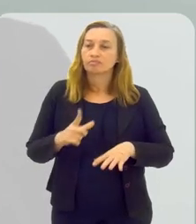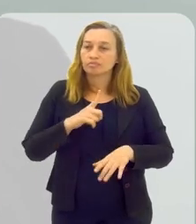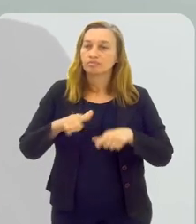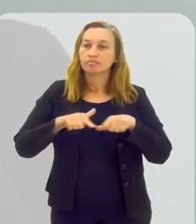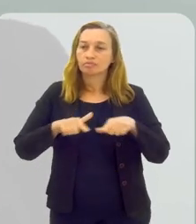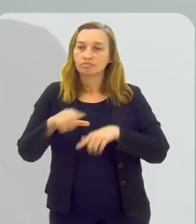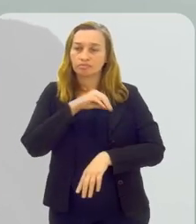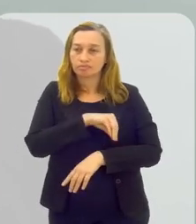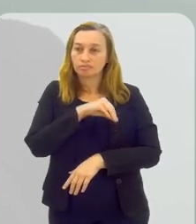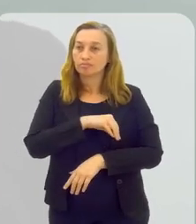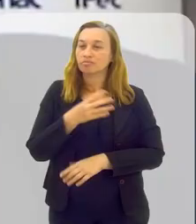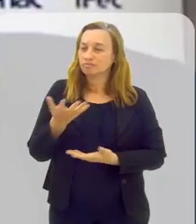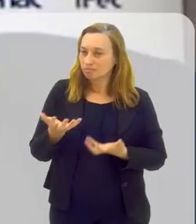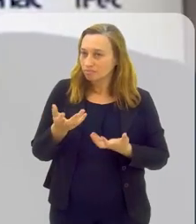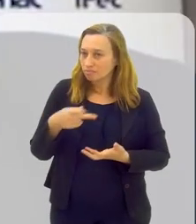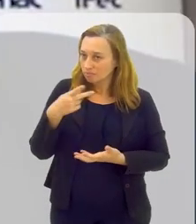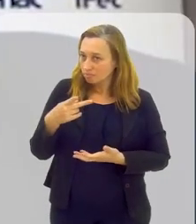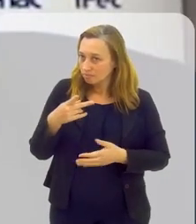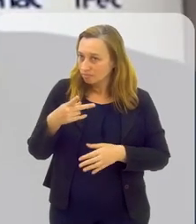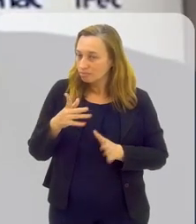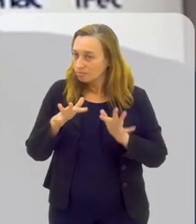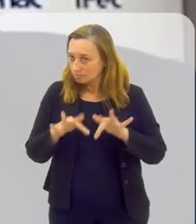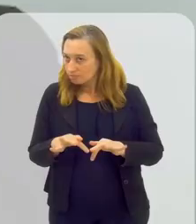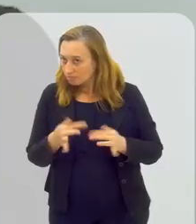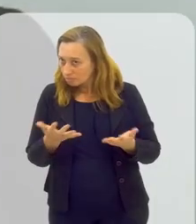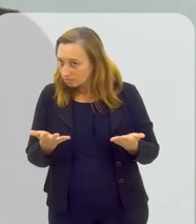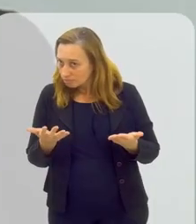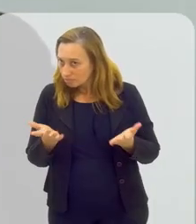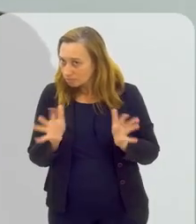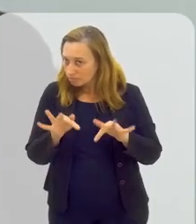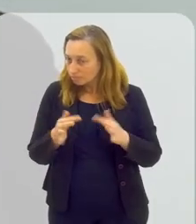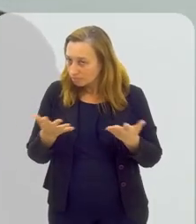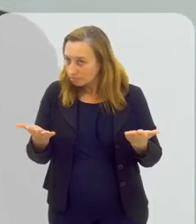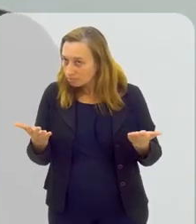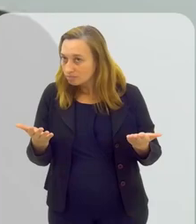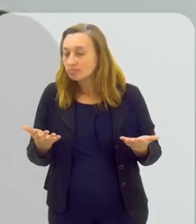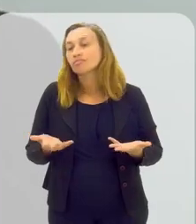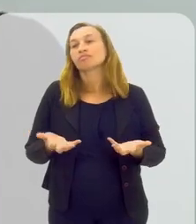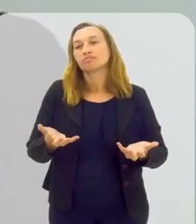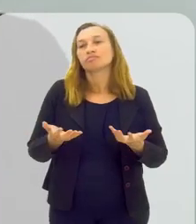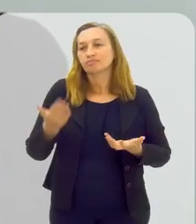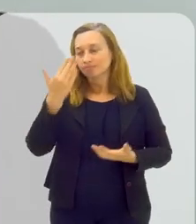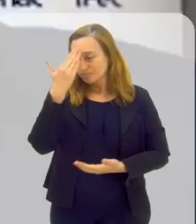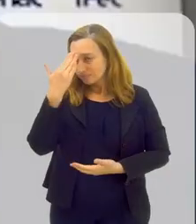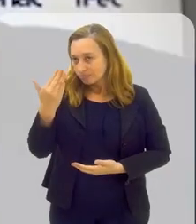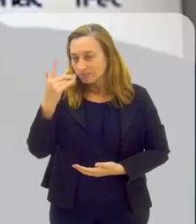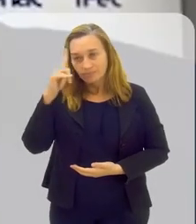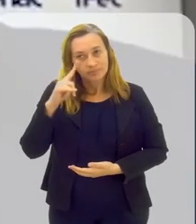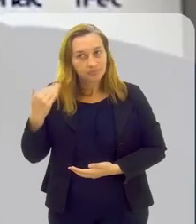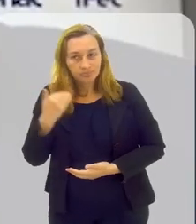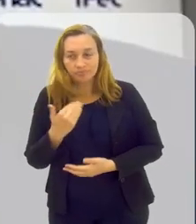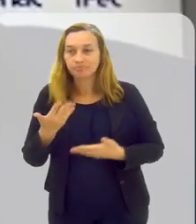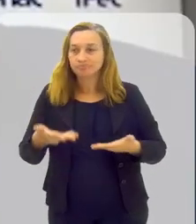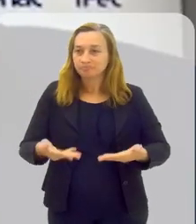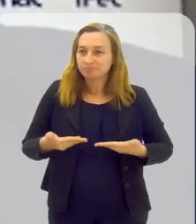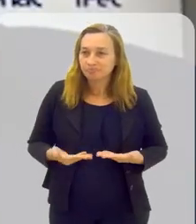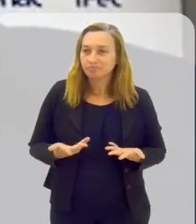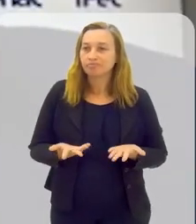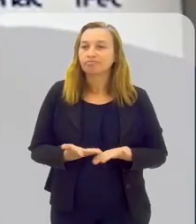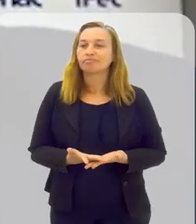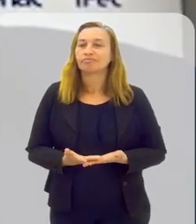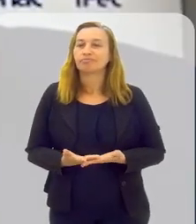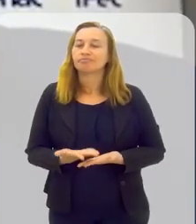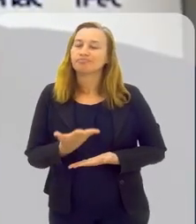geração de emprego e renda. Você quer deixar o seu recado final para a gente fechar o nosso programa? Geis, eu quero agradecer muitíssimo o